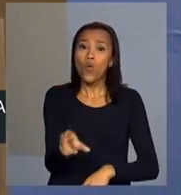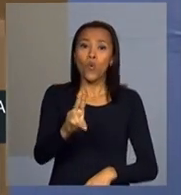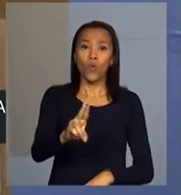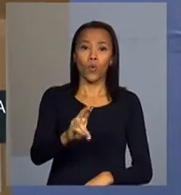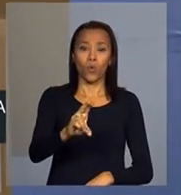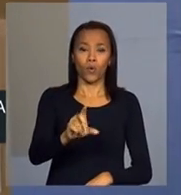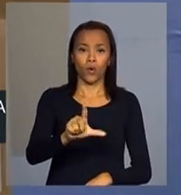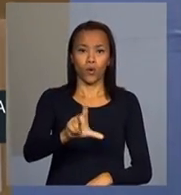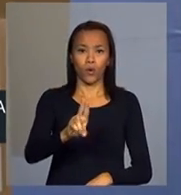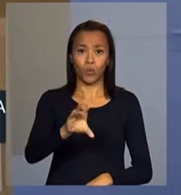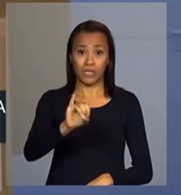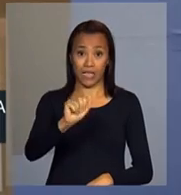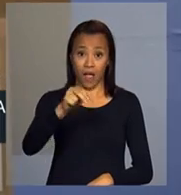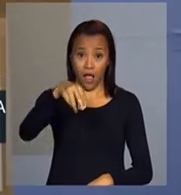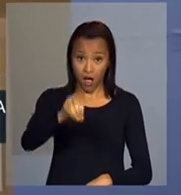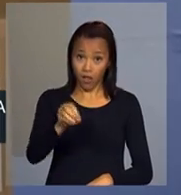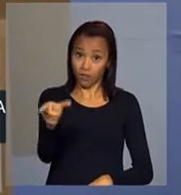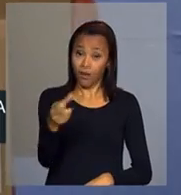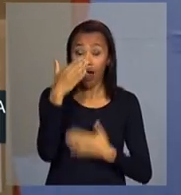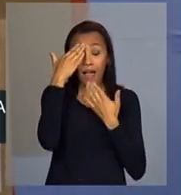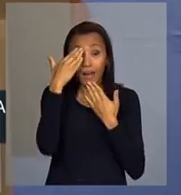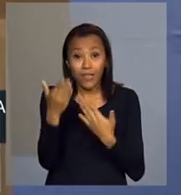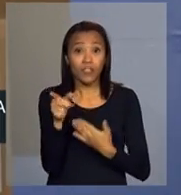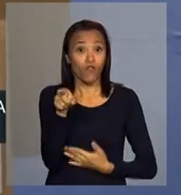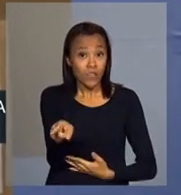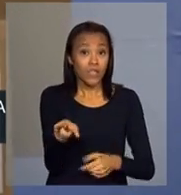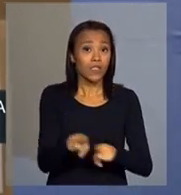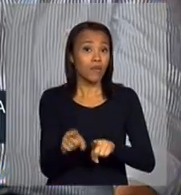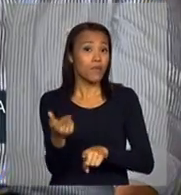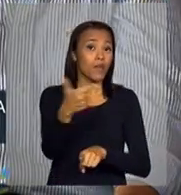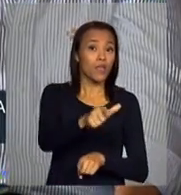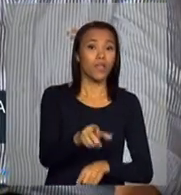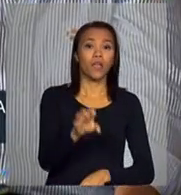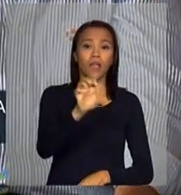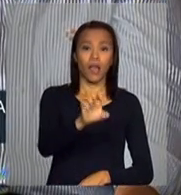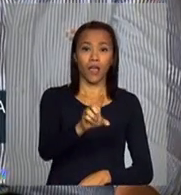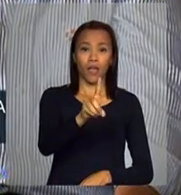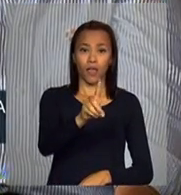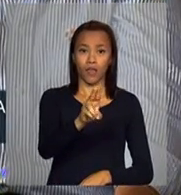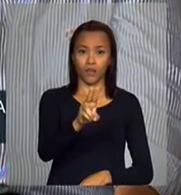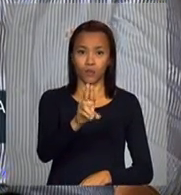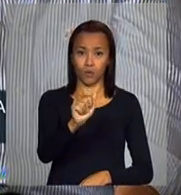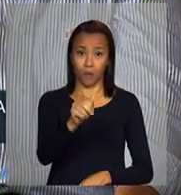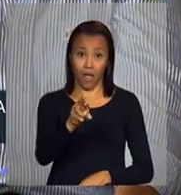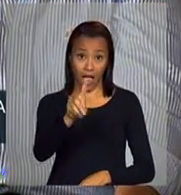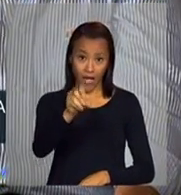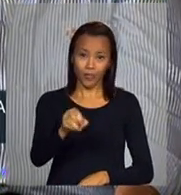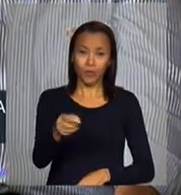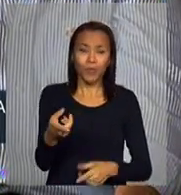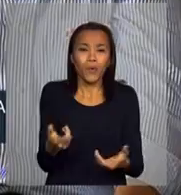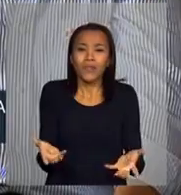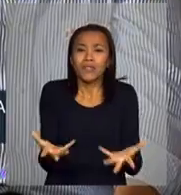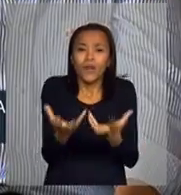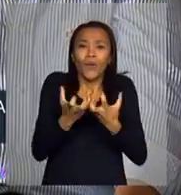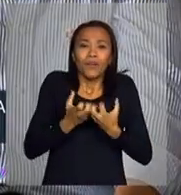a você e ao Eduardo por essa recepção tão calorosa.